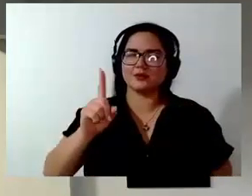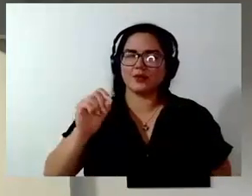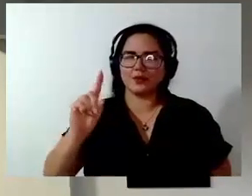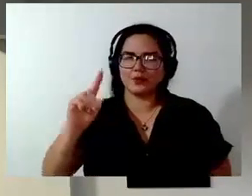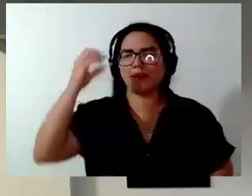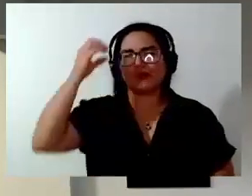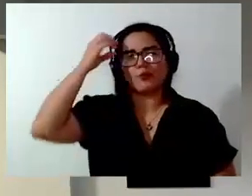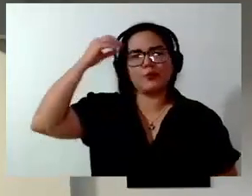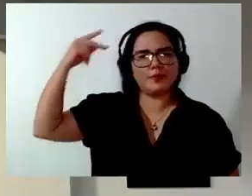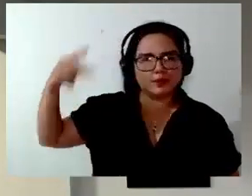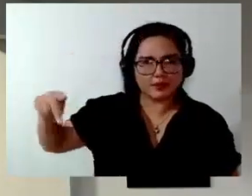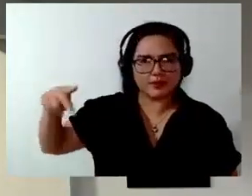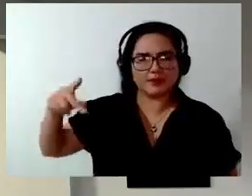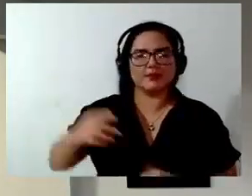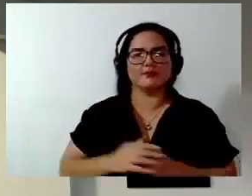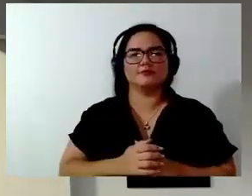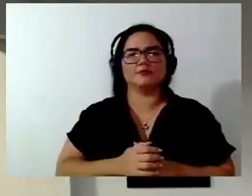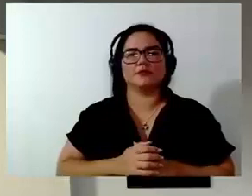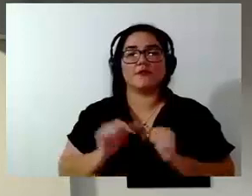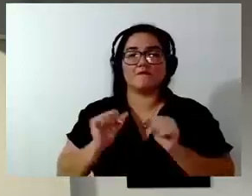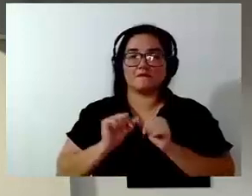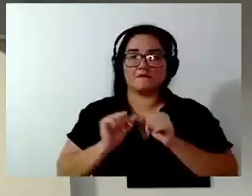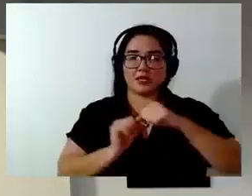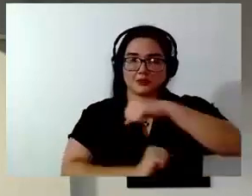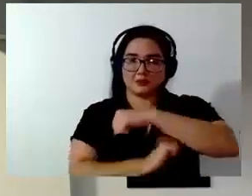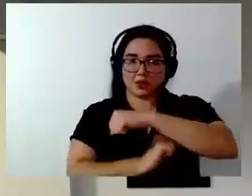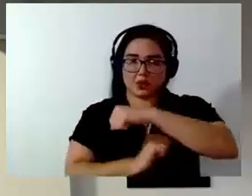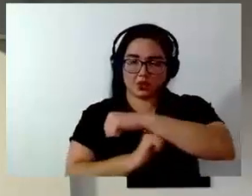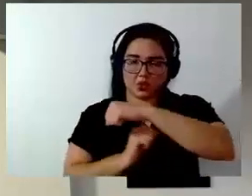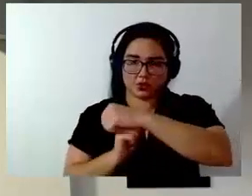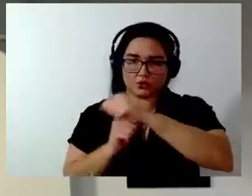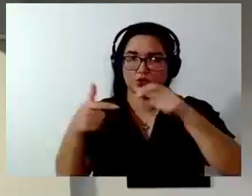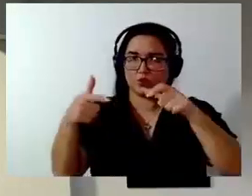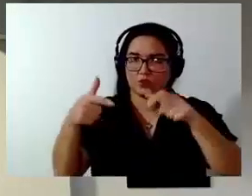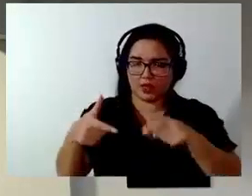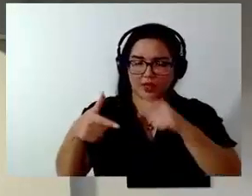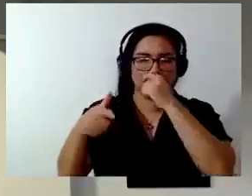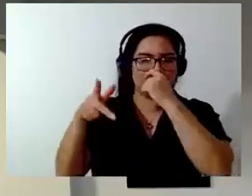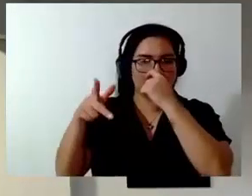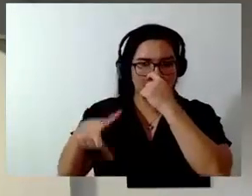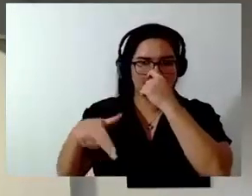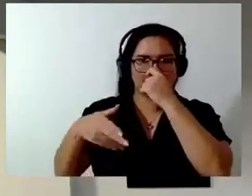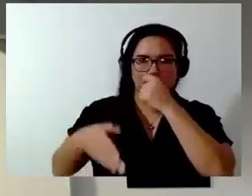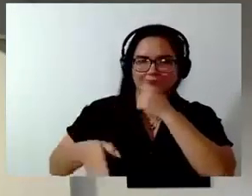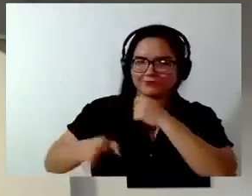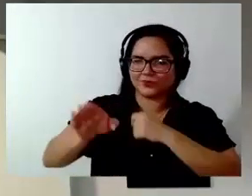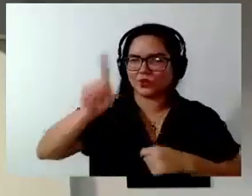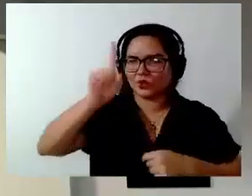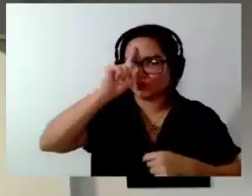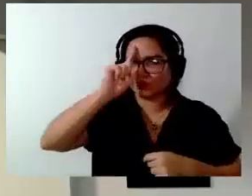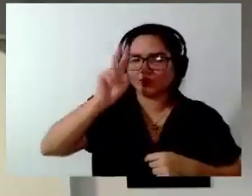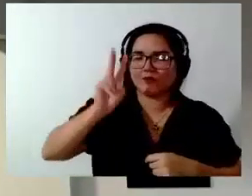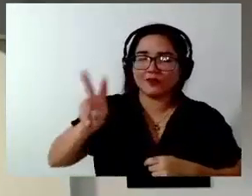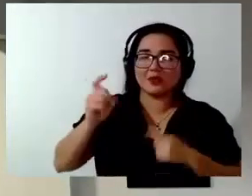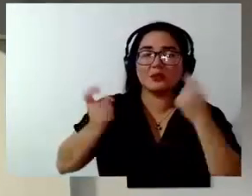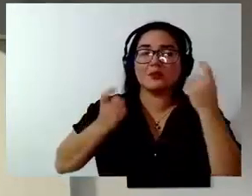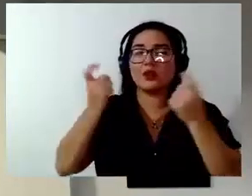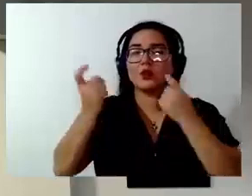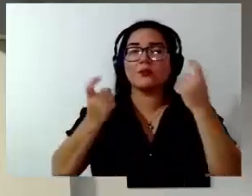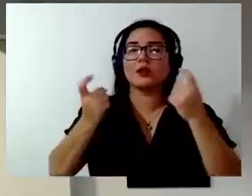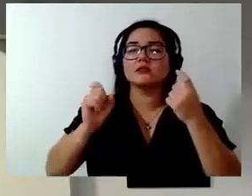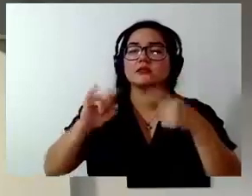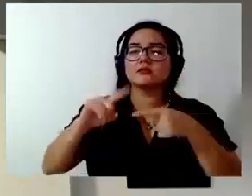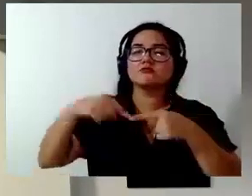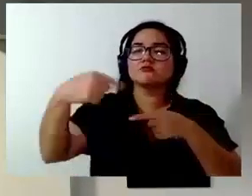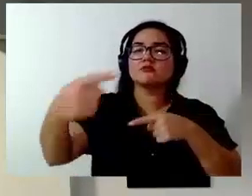anteres. Faz uma ponte, faz uma guarda-reira aqui dali, como tu passou ali, a gente vê todo dia. A minha preocupação é que até depois da ponte, aqueles